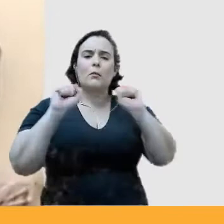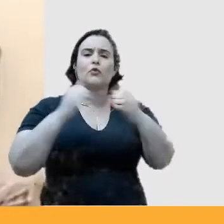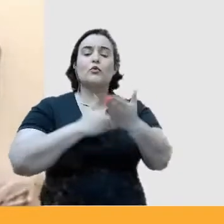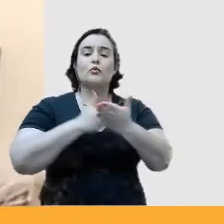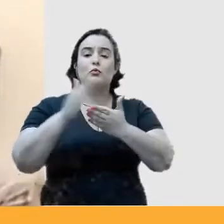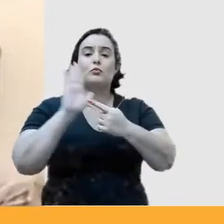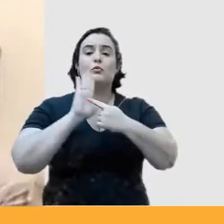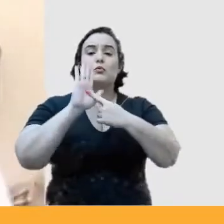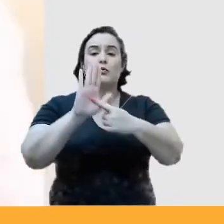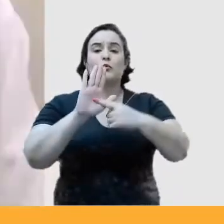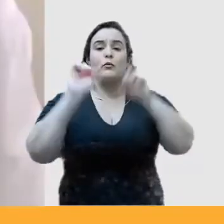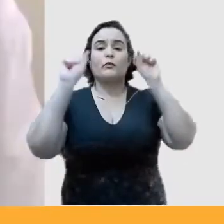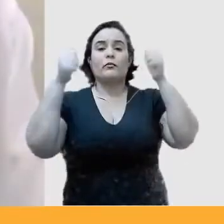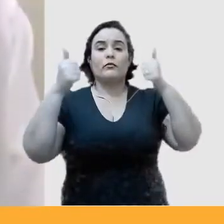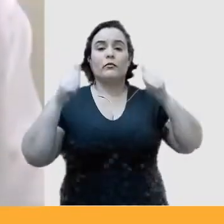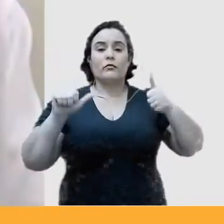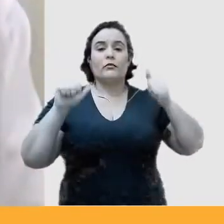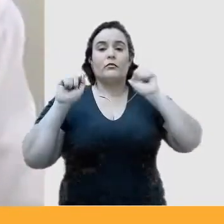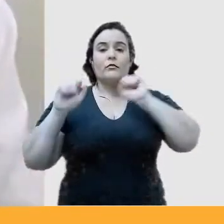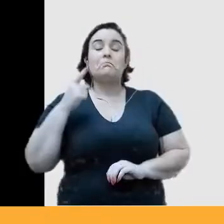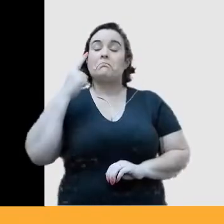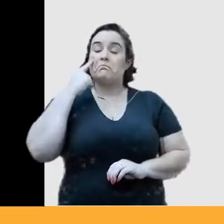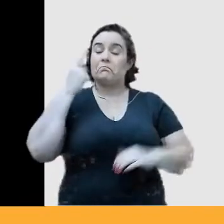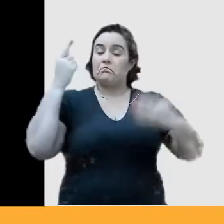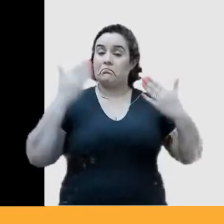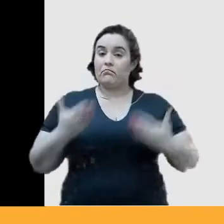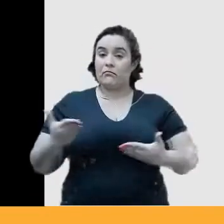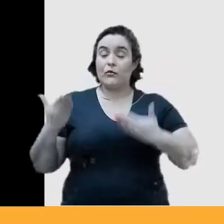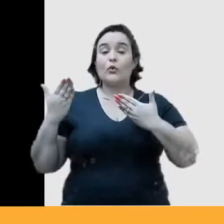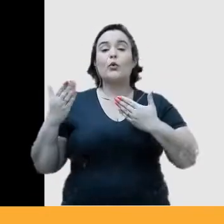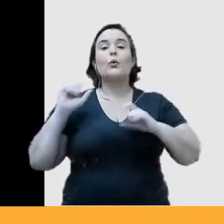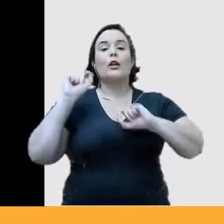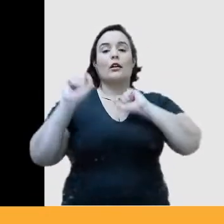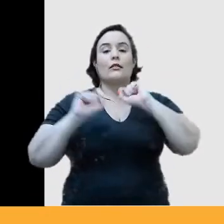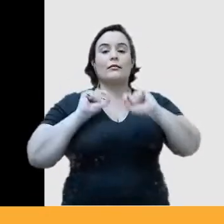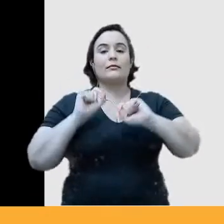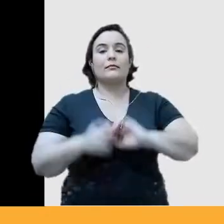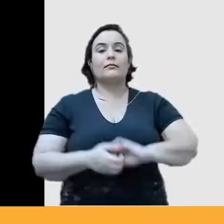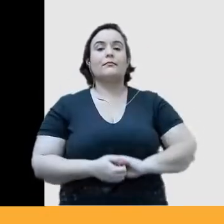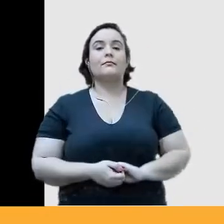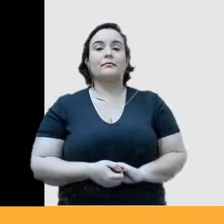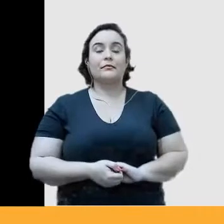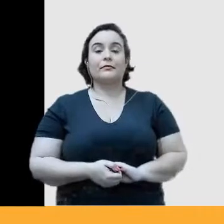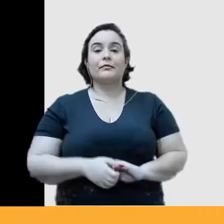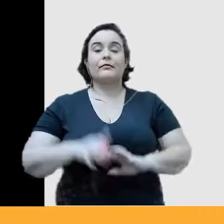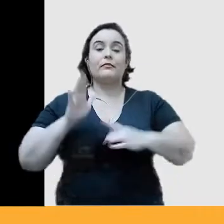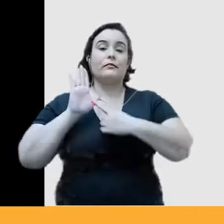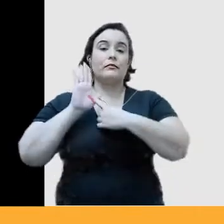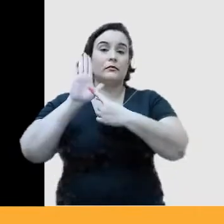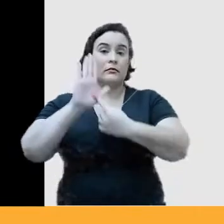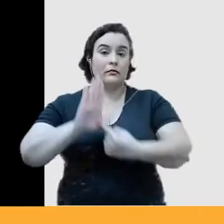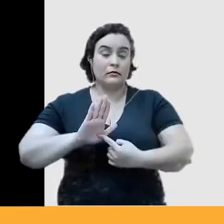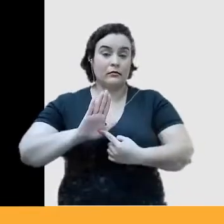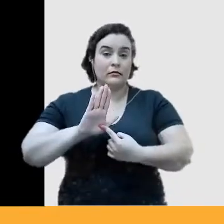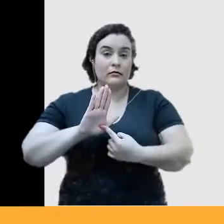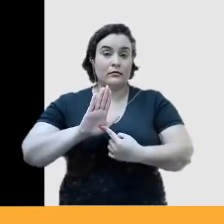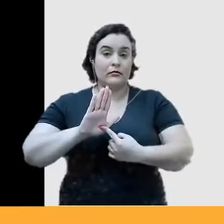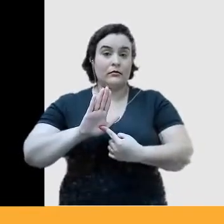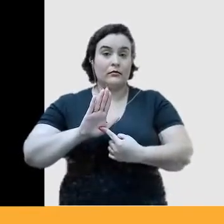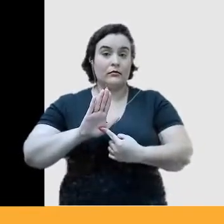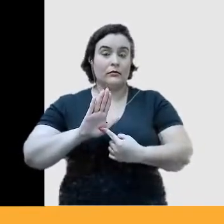imagens aí, e podemos pegar a imagem número 1, por exemplo, vai mostrar a imagem número 1,